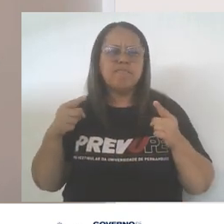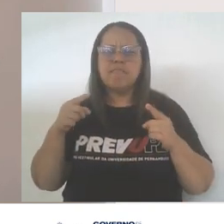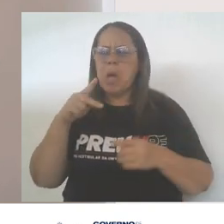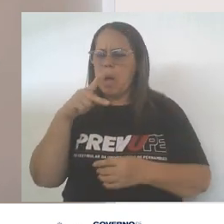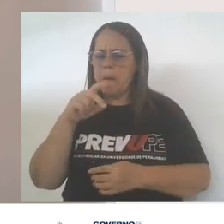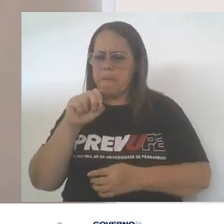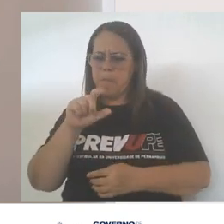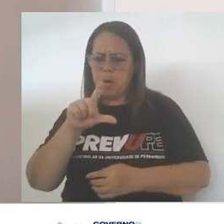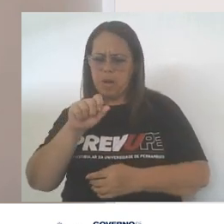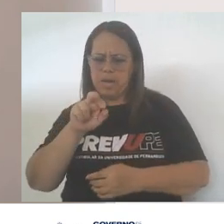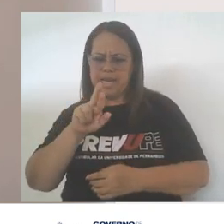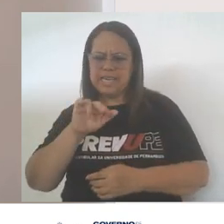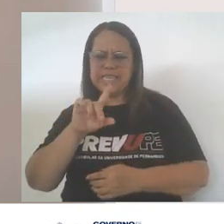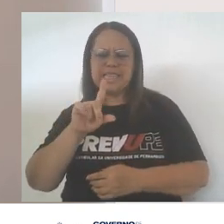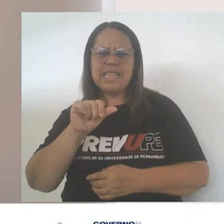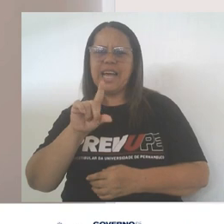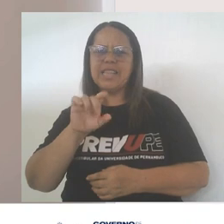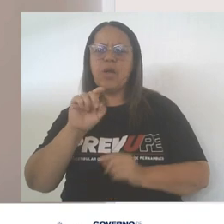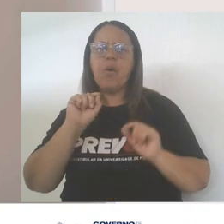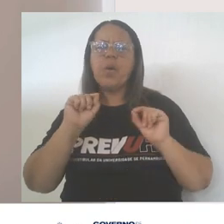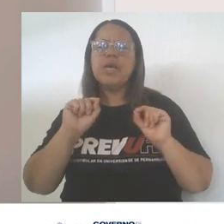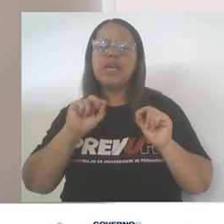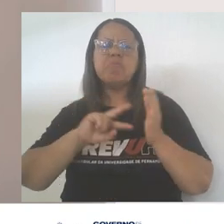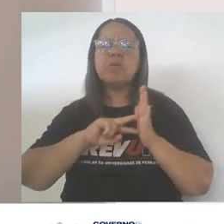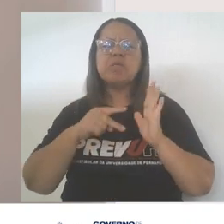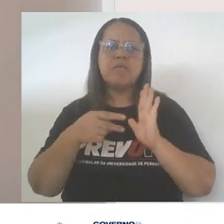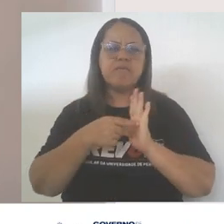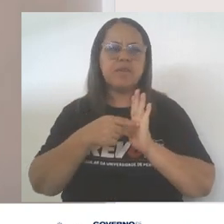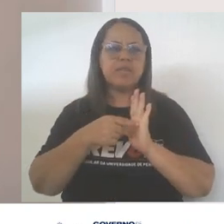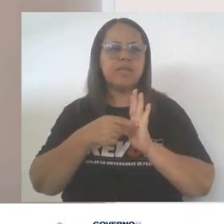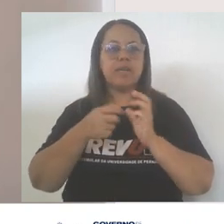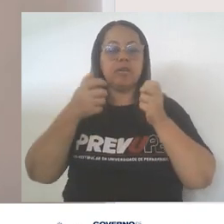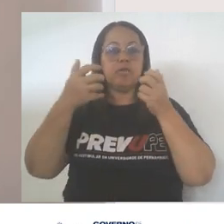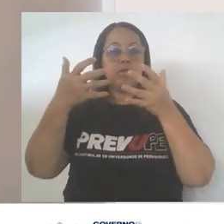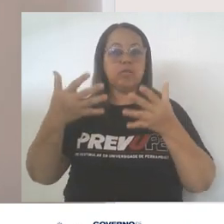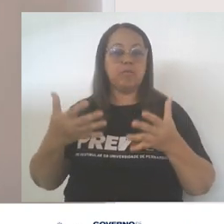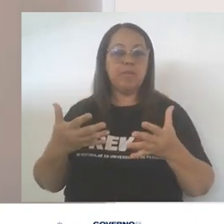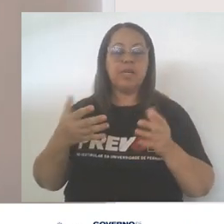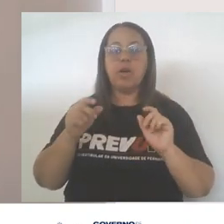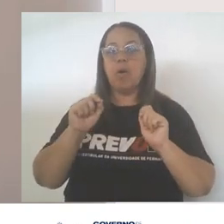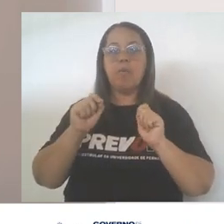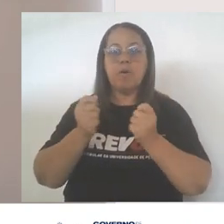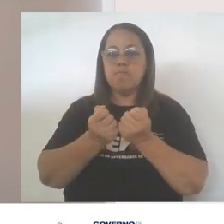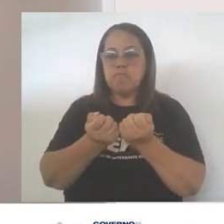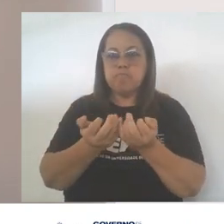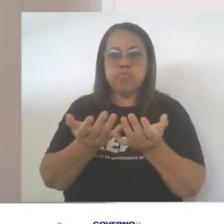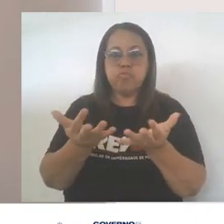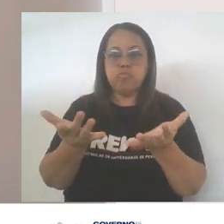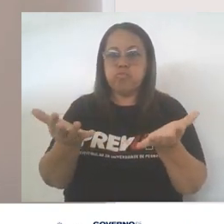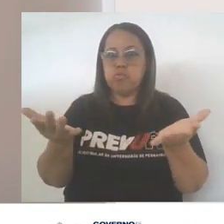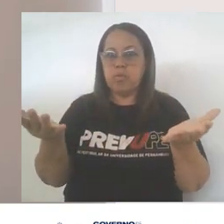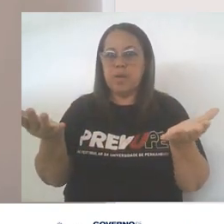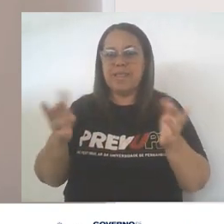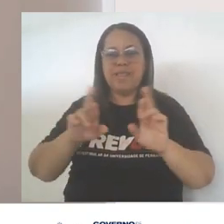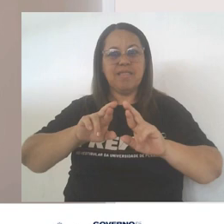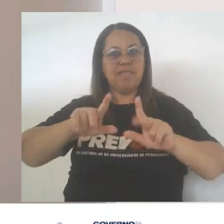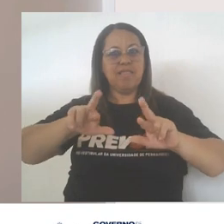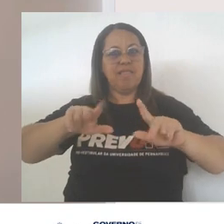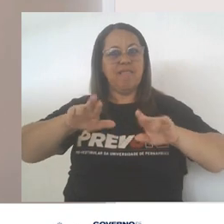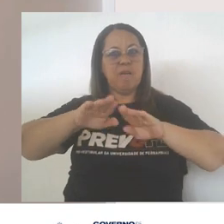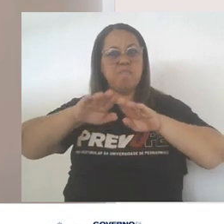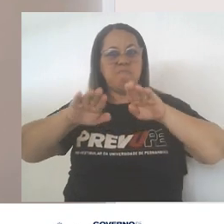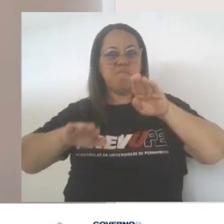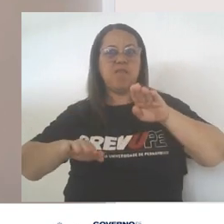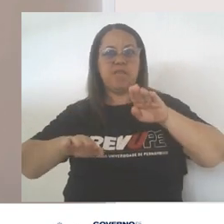é a polaridade? A polaridade é definida como a distribuição desigual de cargas elétricas em uma